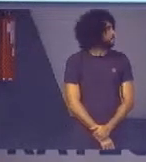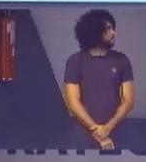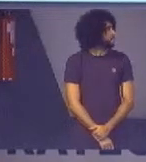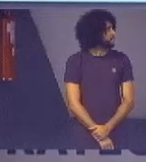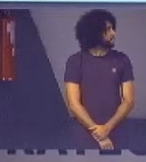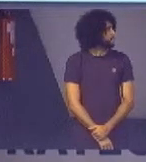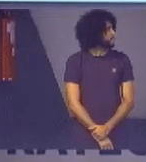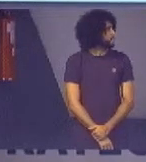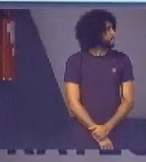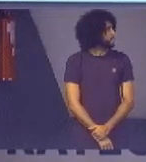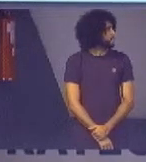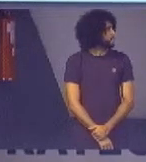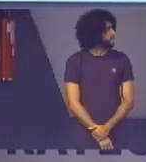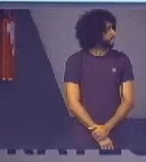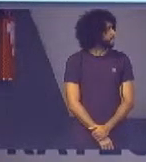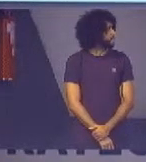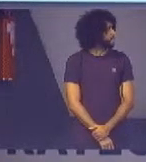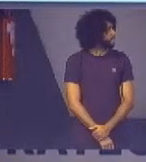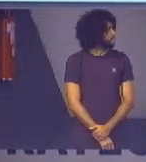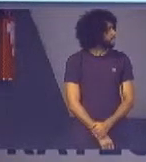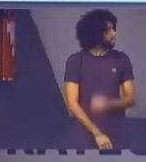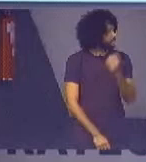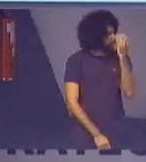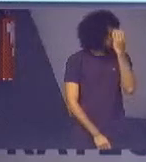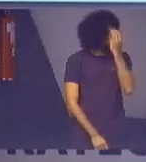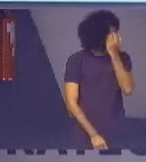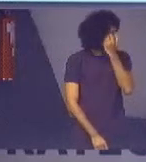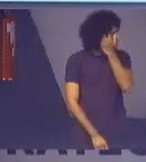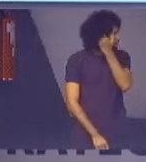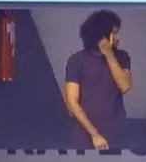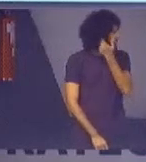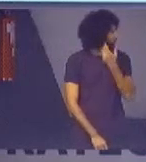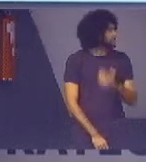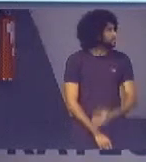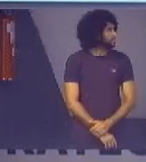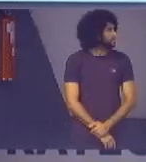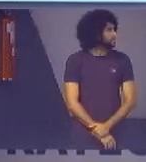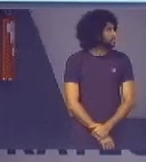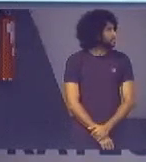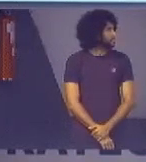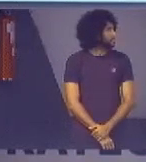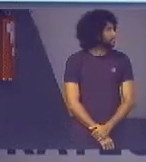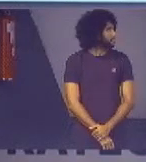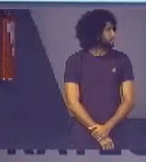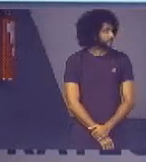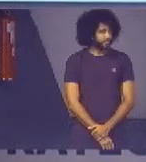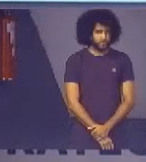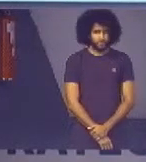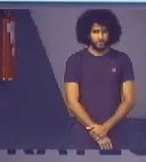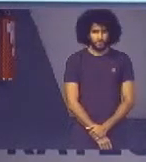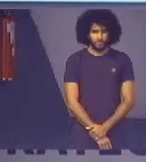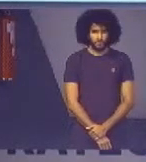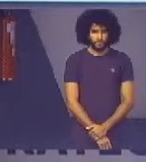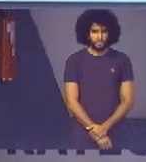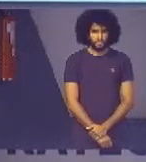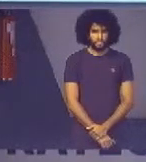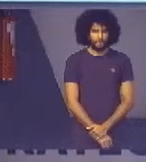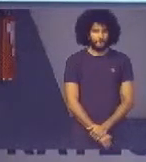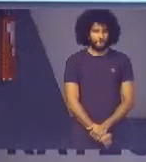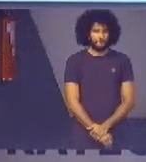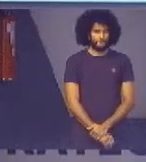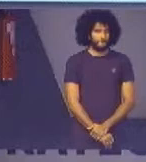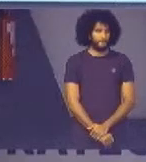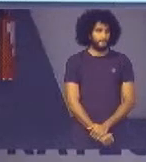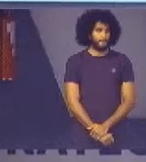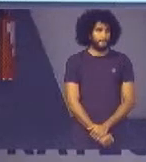cidadania real ou seja devolver a todos a dignidade da pessoa humana é a recuperação é a